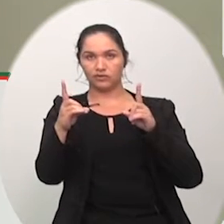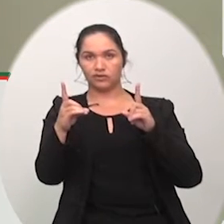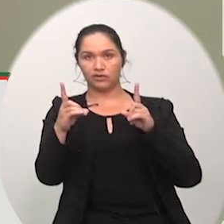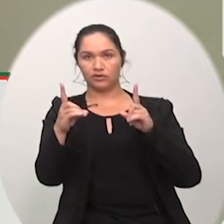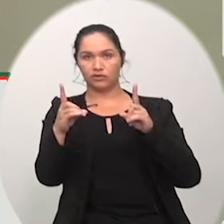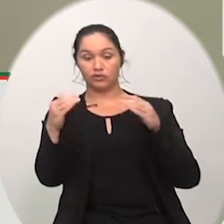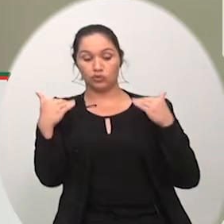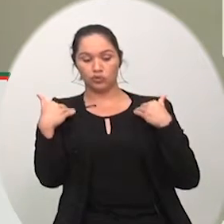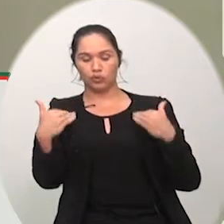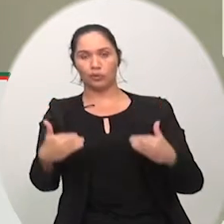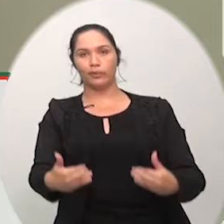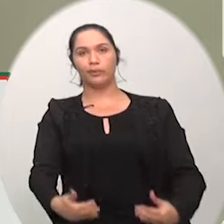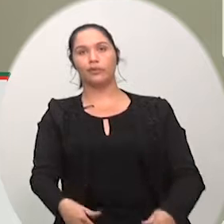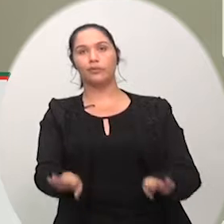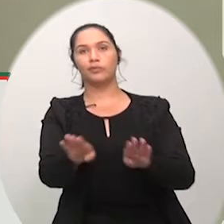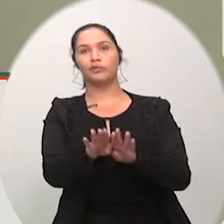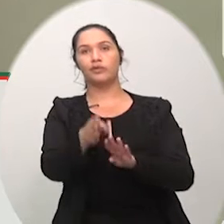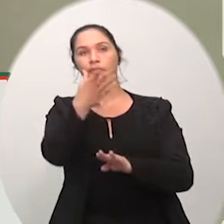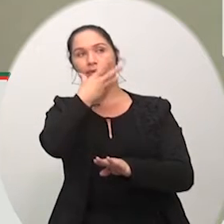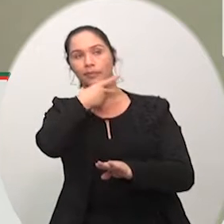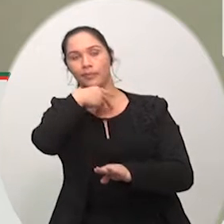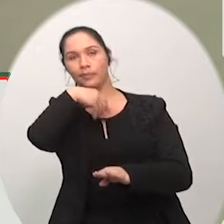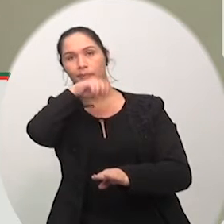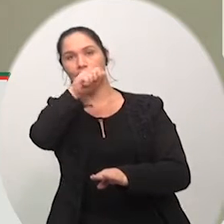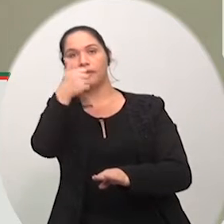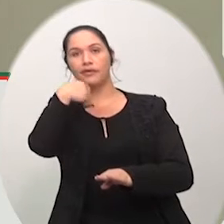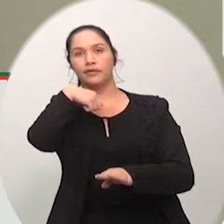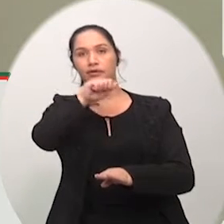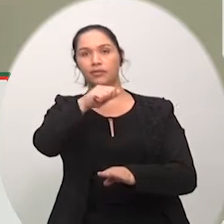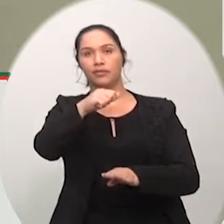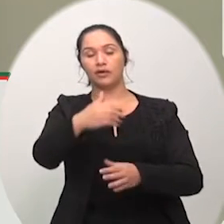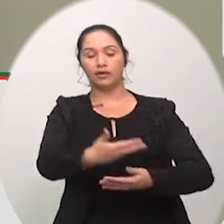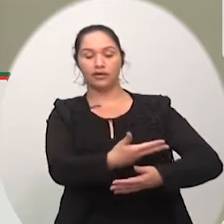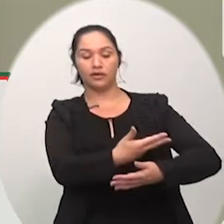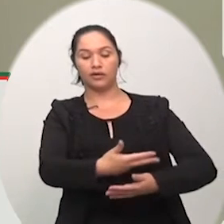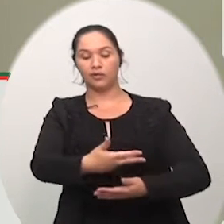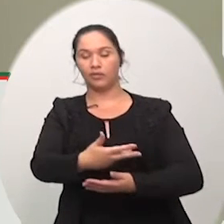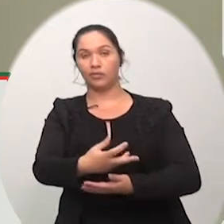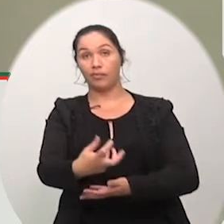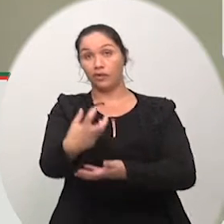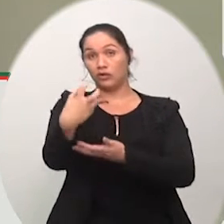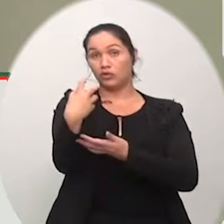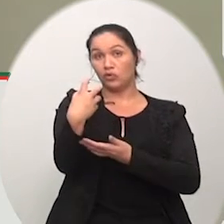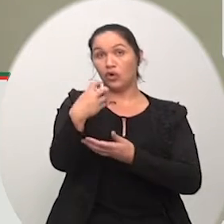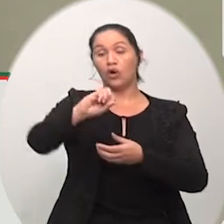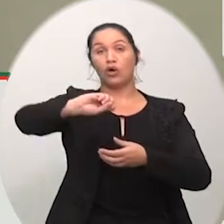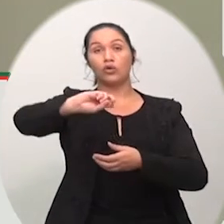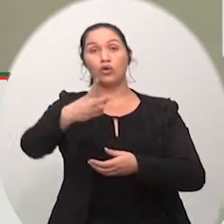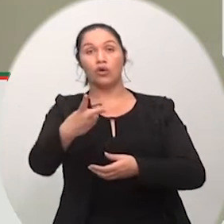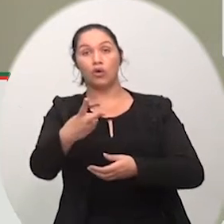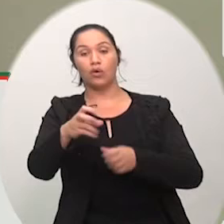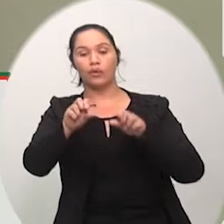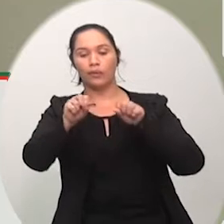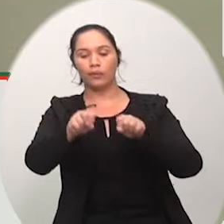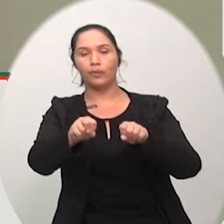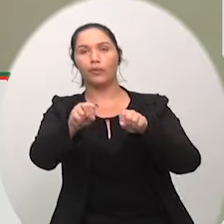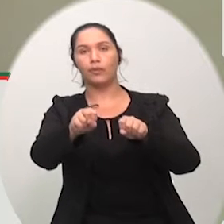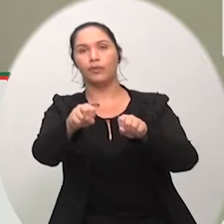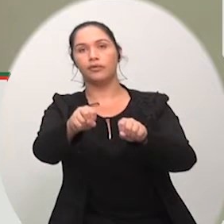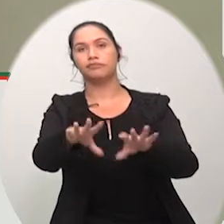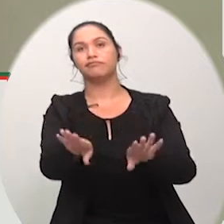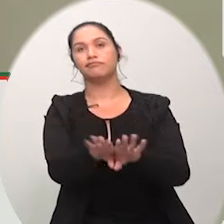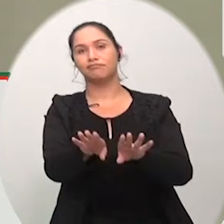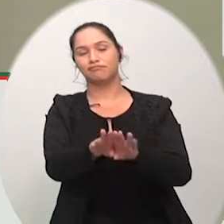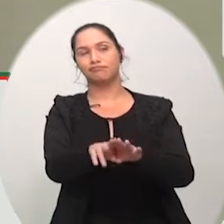pais que carregam seus filhos no carrinho tem grande dificuldade em